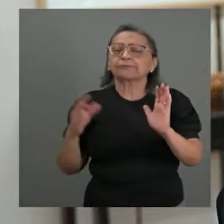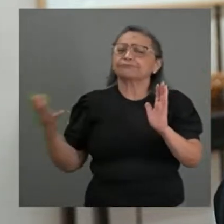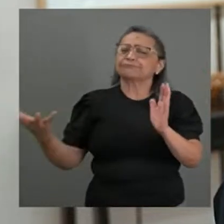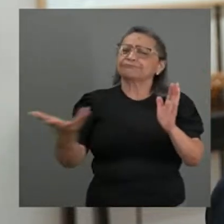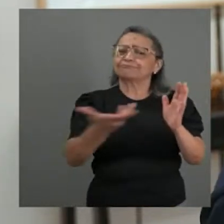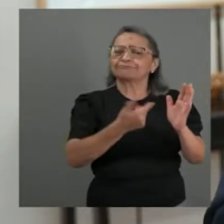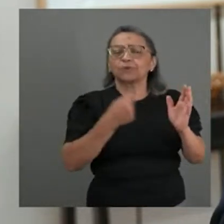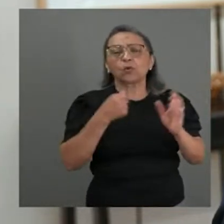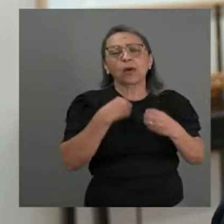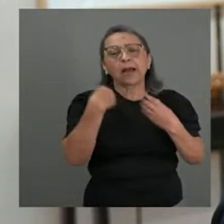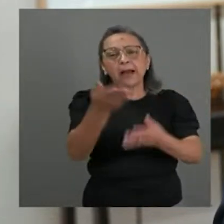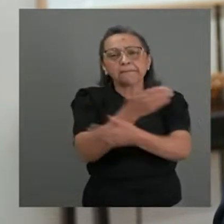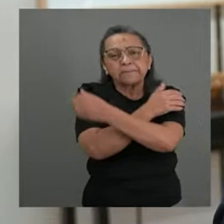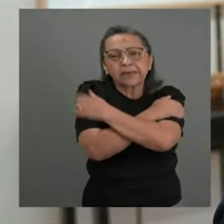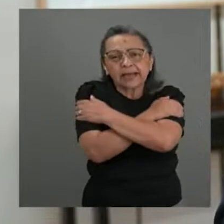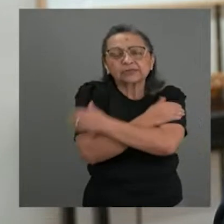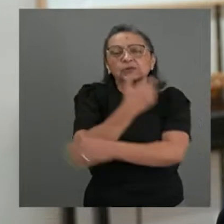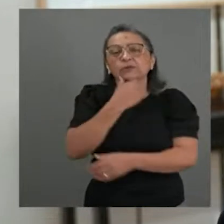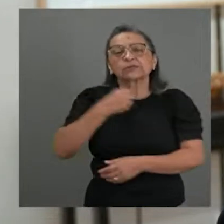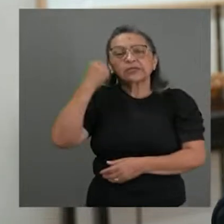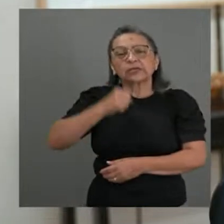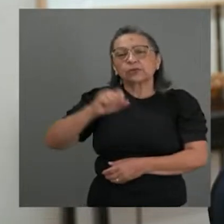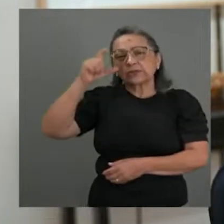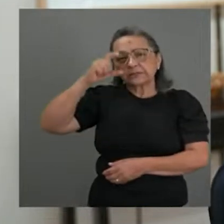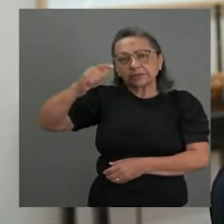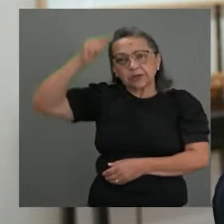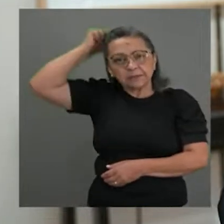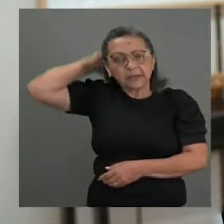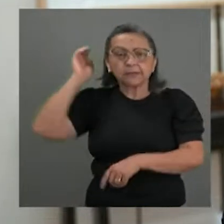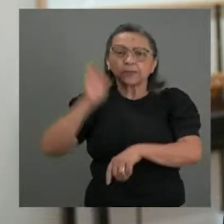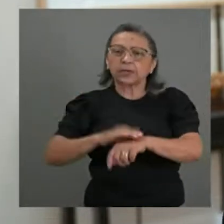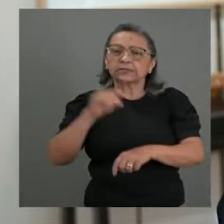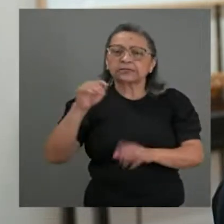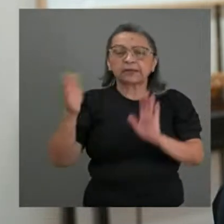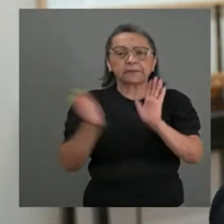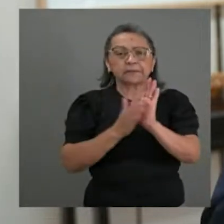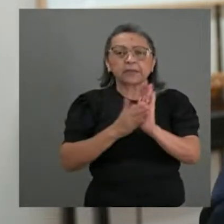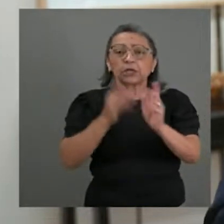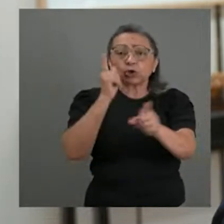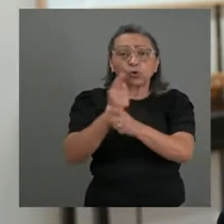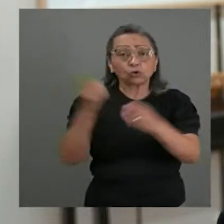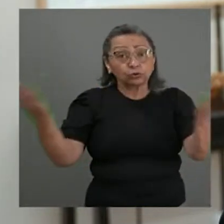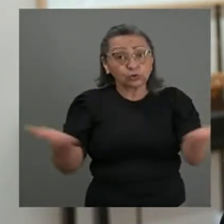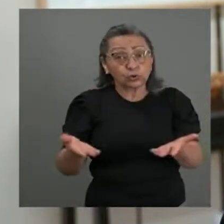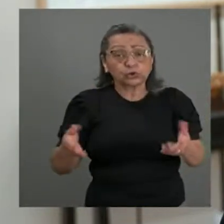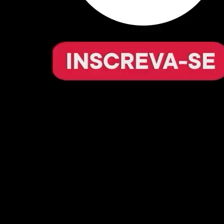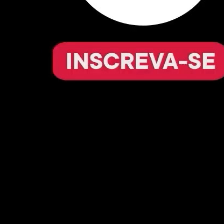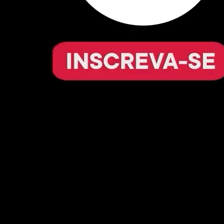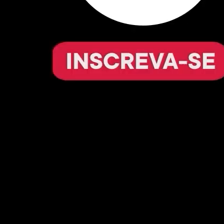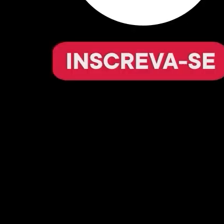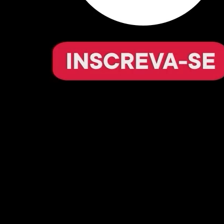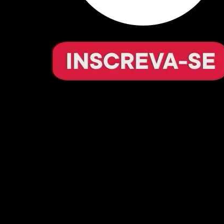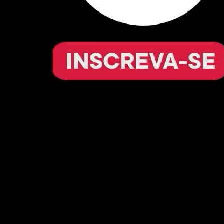abraço, senador Espírito de Amin, por esse importante encontro. Bom trabalho!